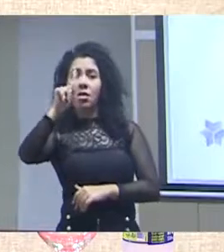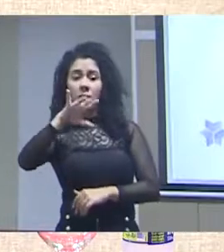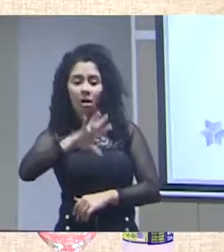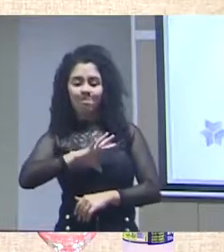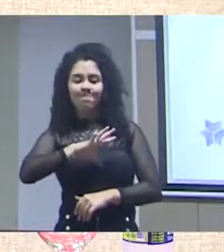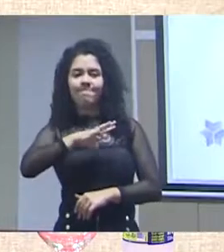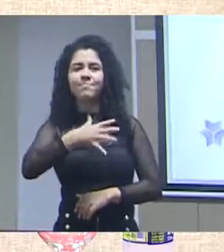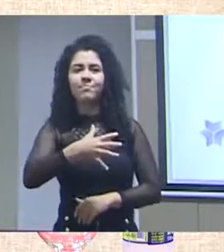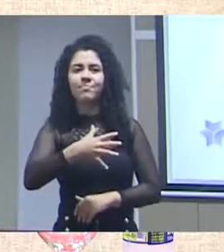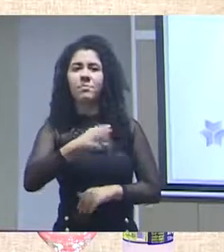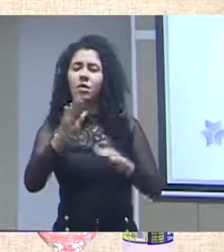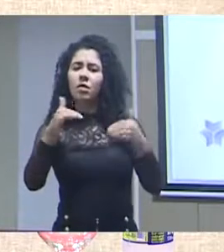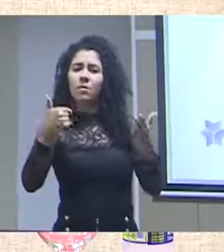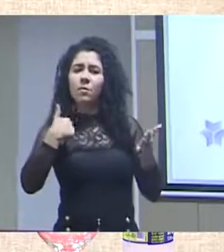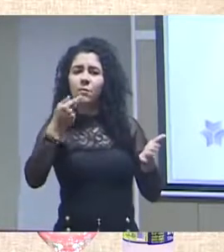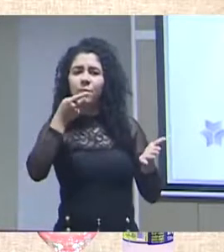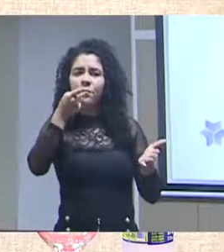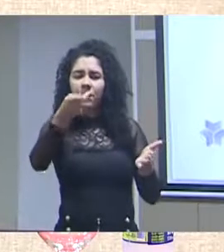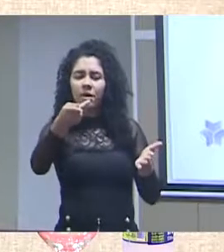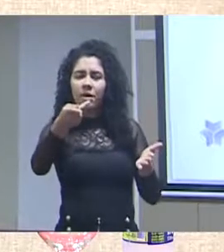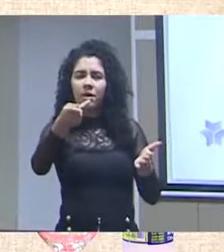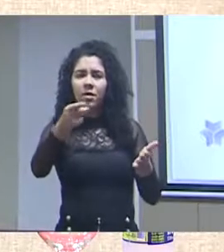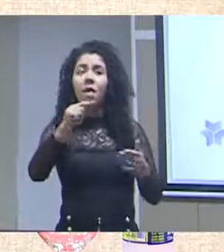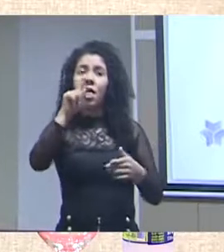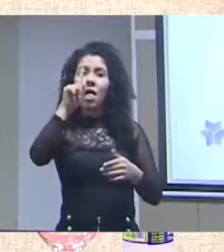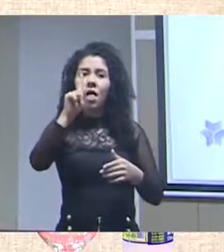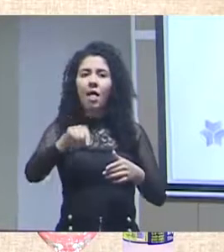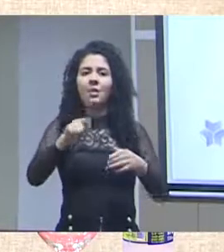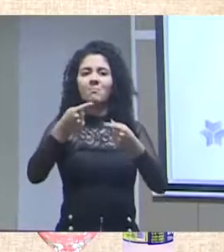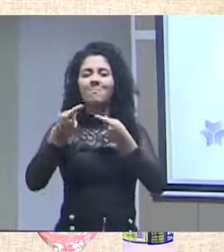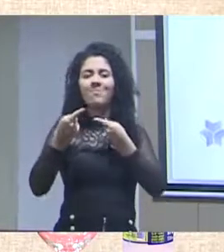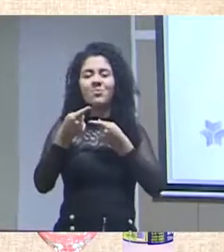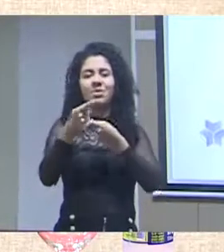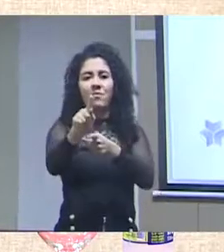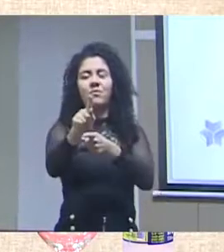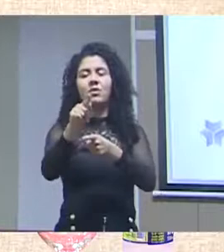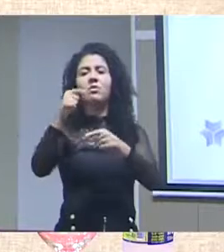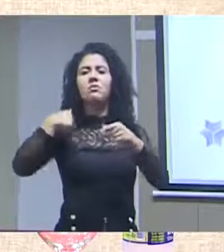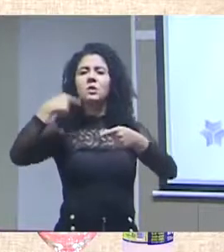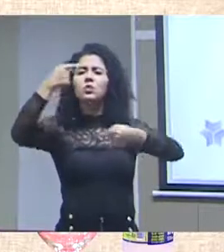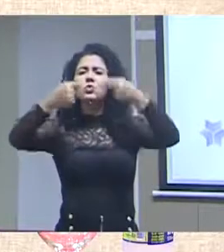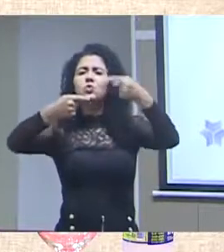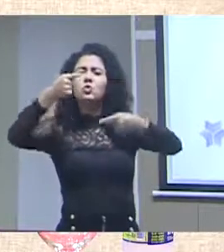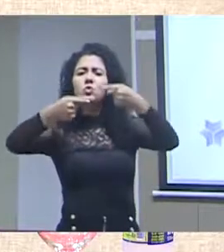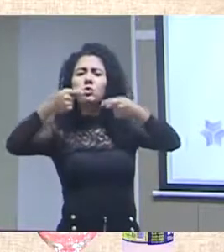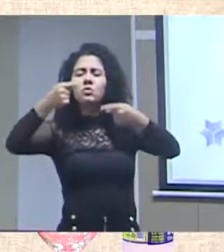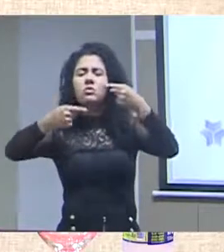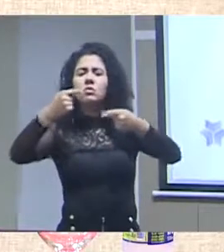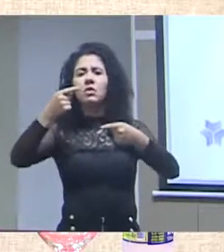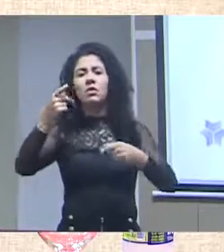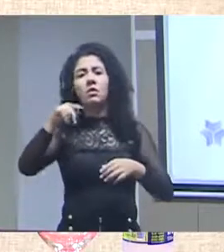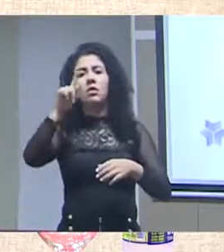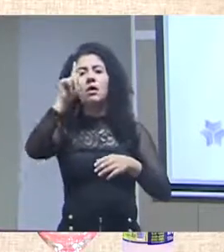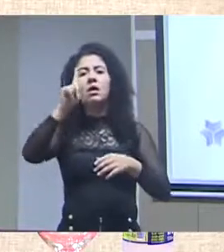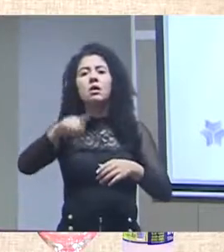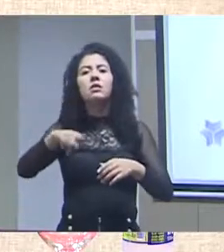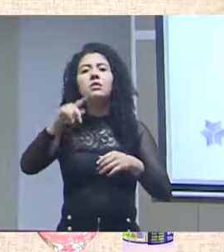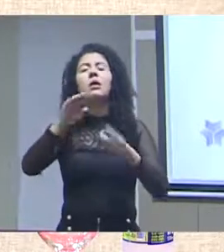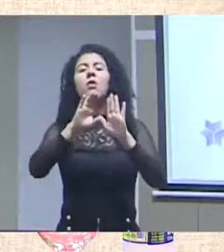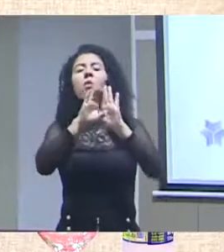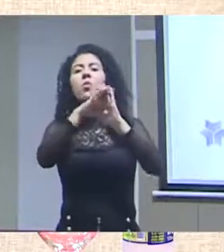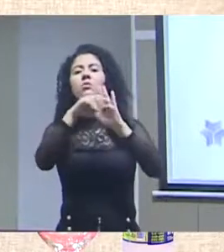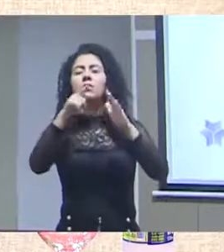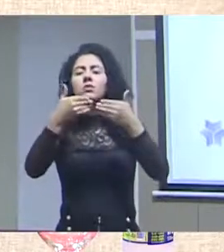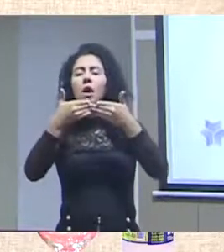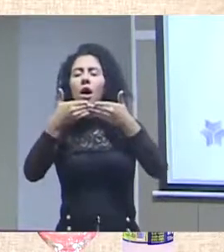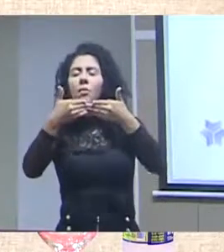Eu diria que esse é o grande desafio que a discussão em termos, em torno do conceito